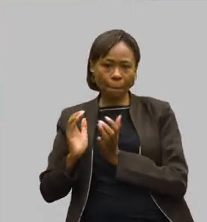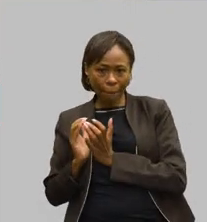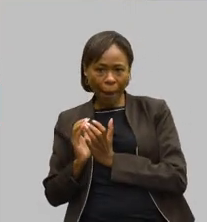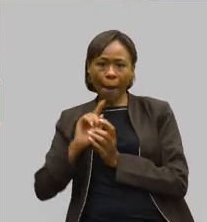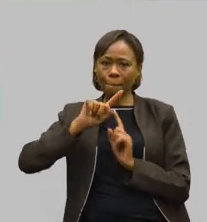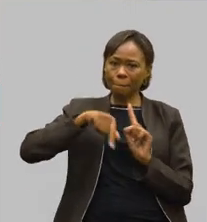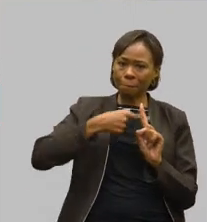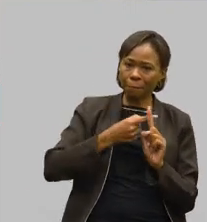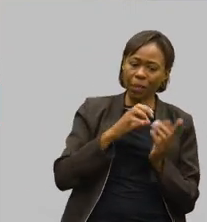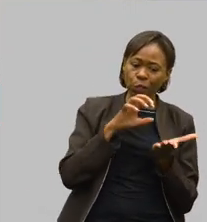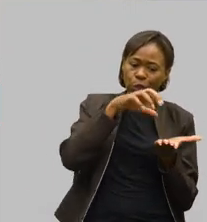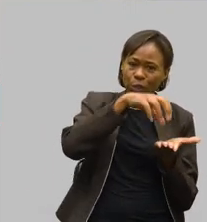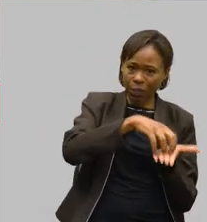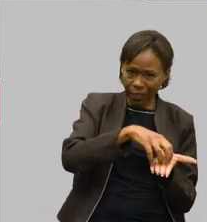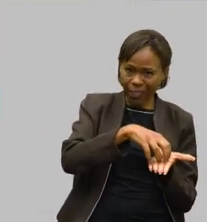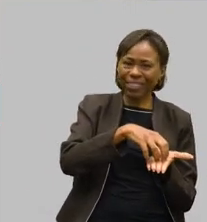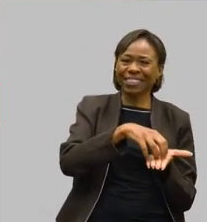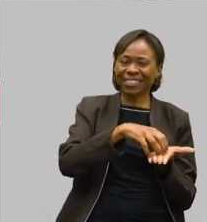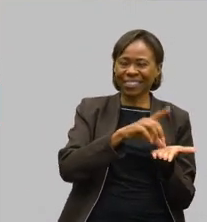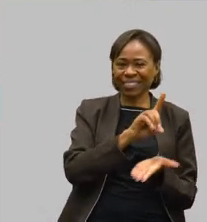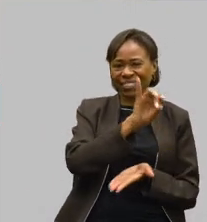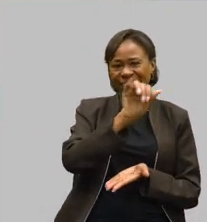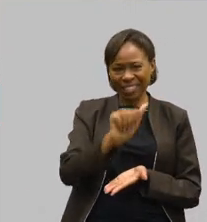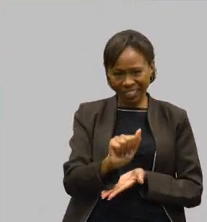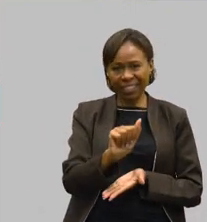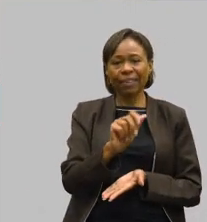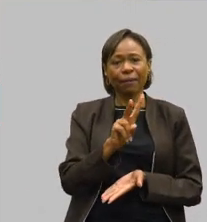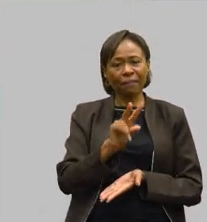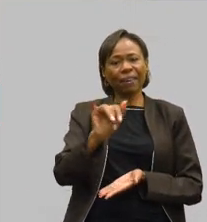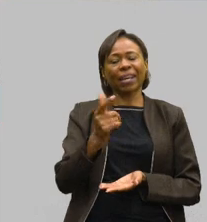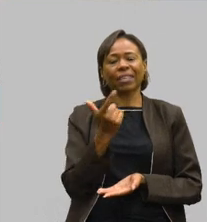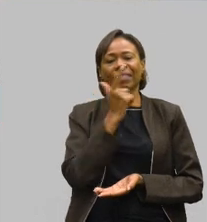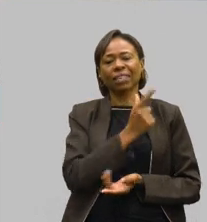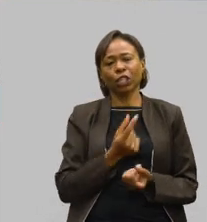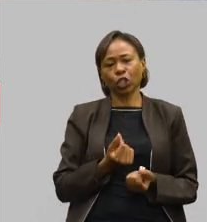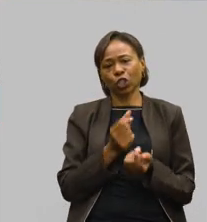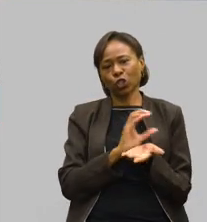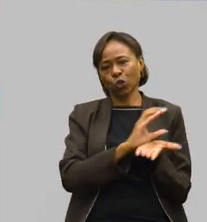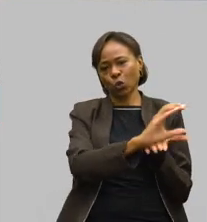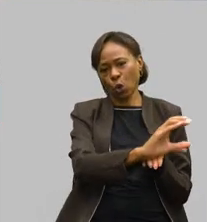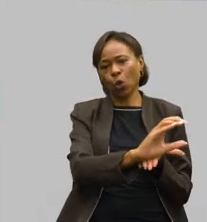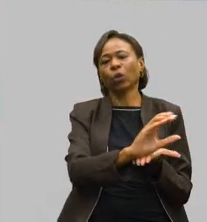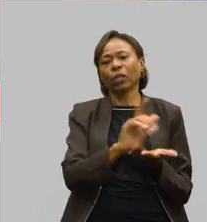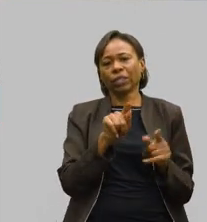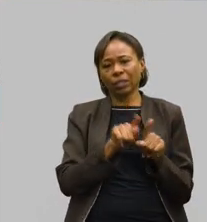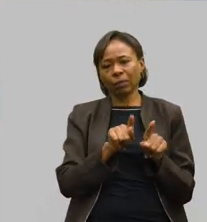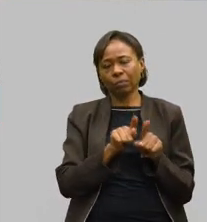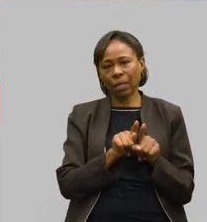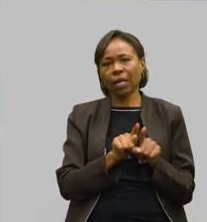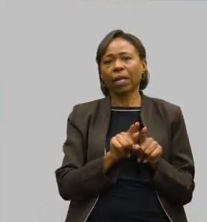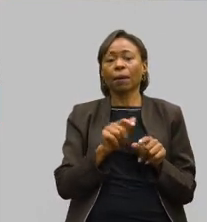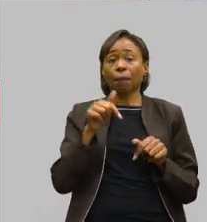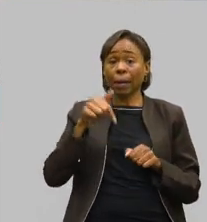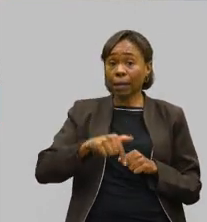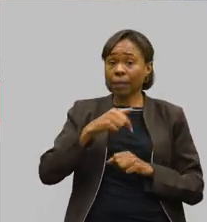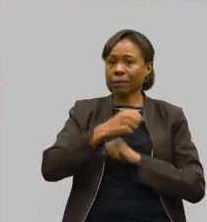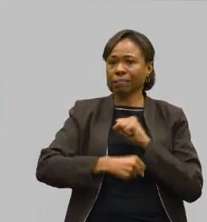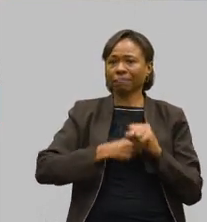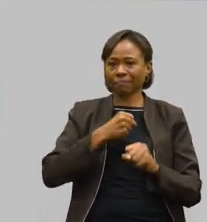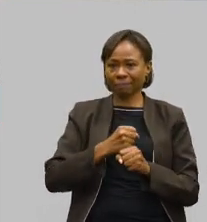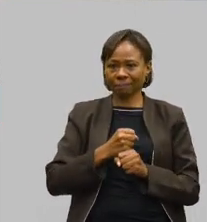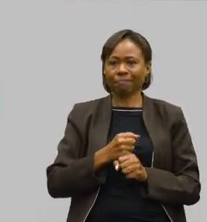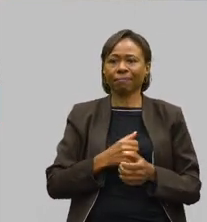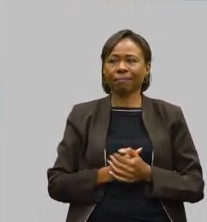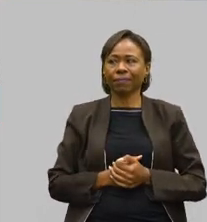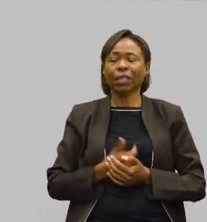APAES quanto o centro-dia serão contemplados dentro dessa alocação de recursos previstos ainda para esse ano. Então,